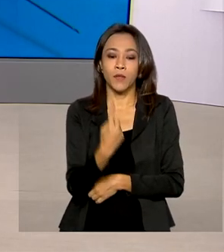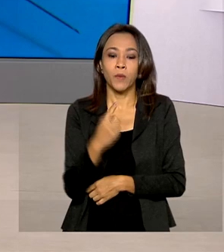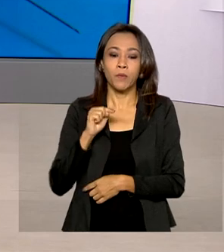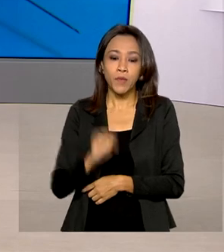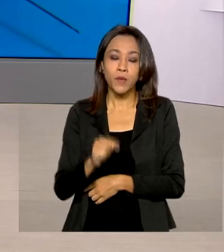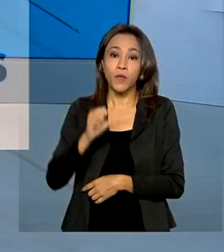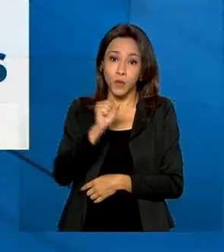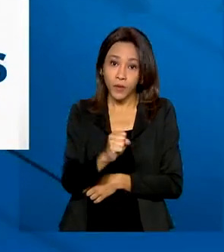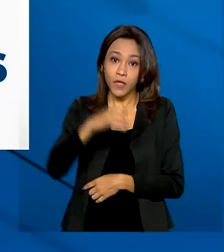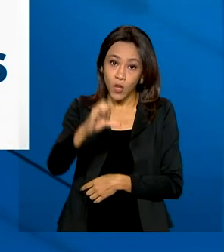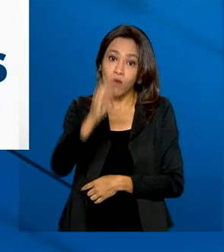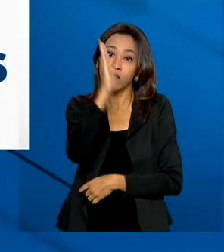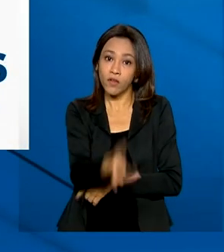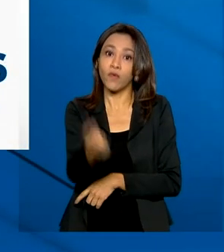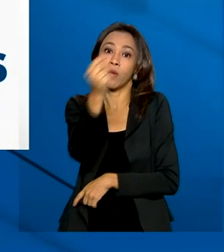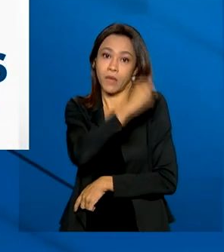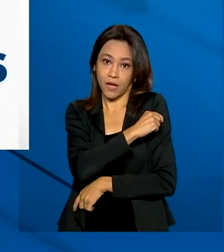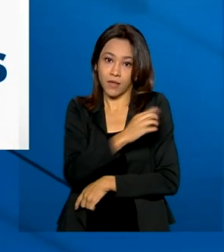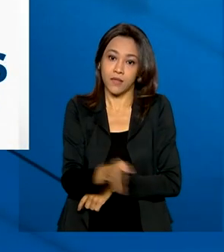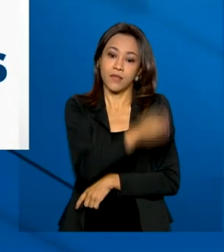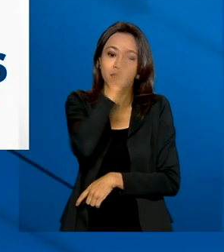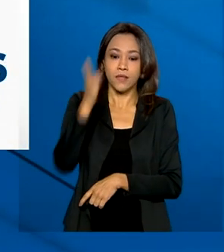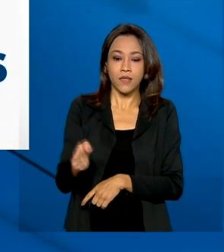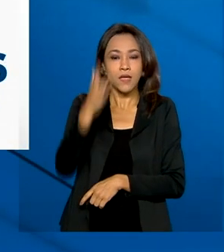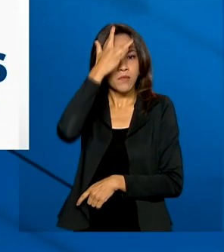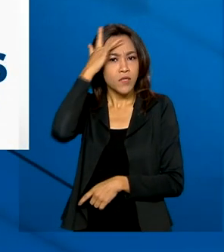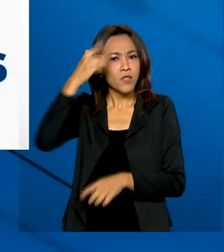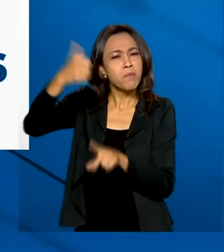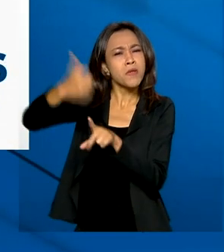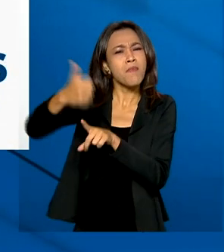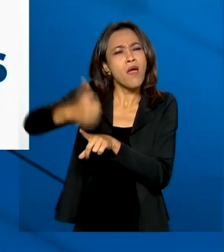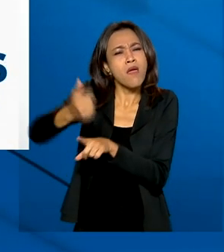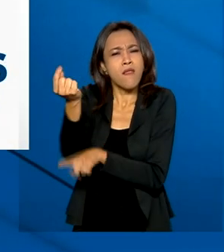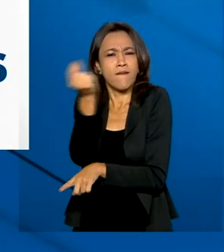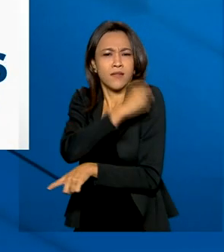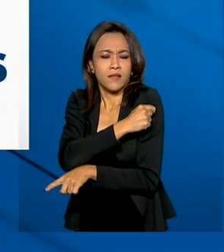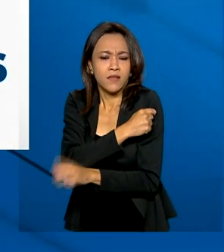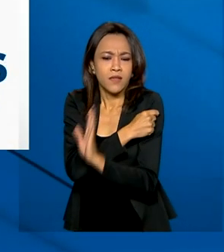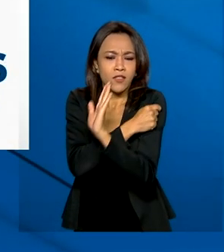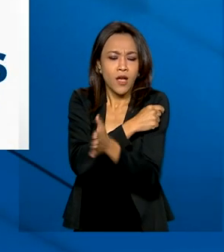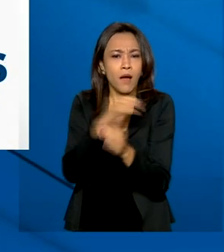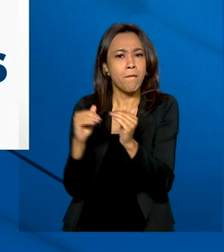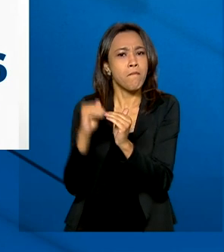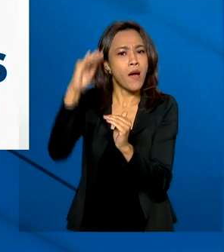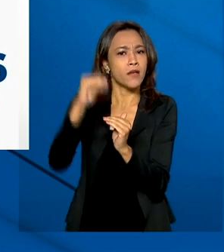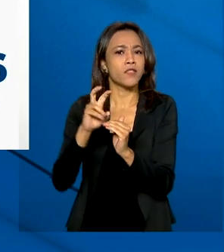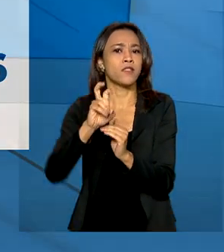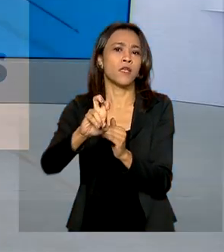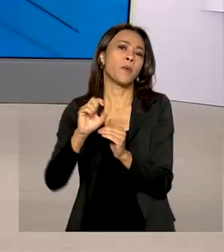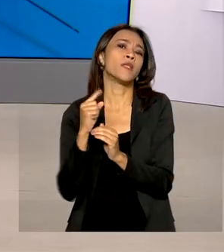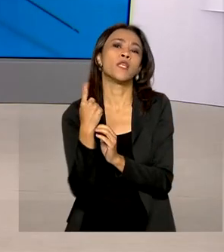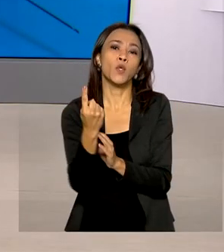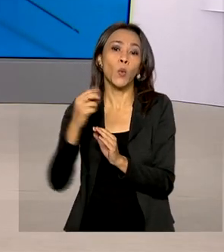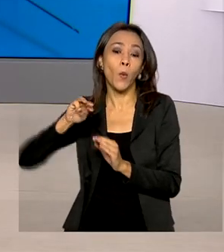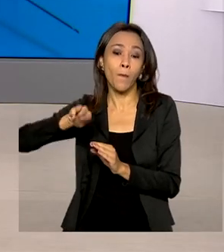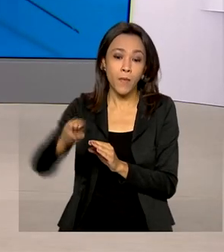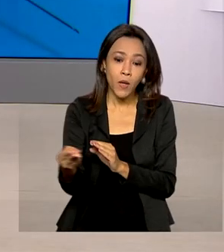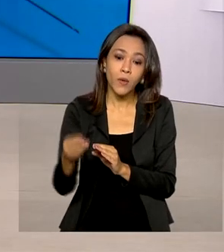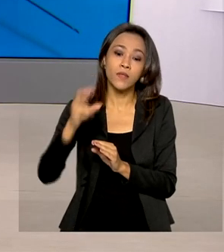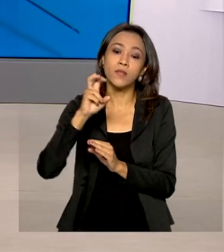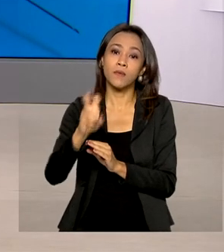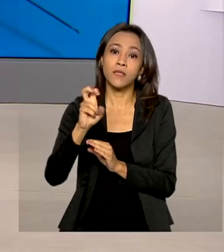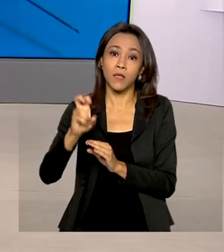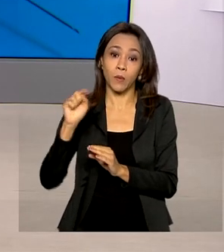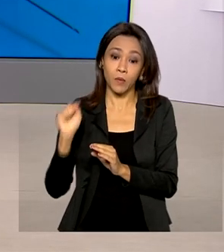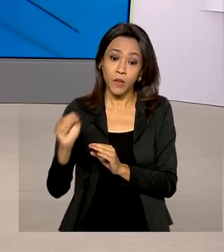e 89 foram aplicadas. As pessoas que tomaram a primeira dose da vacina ultrapassam 51 milhões e 55 mil